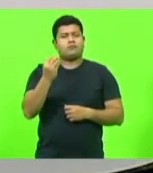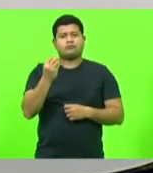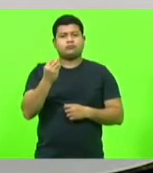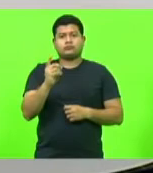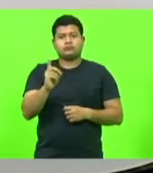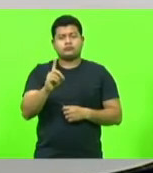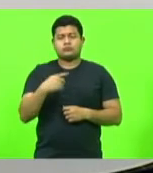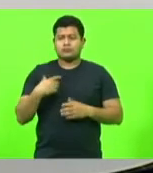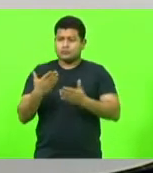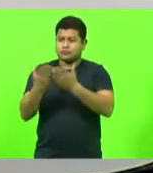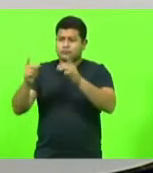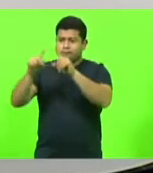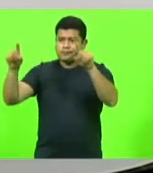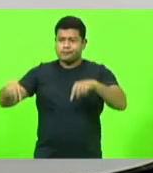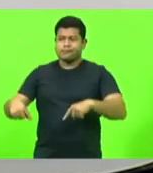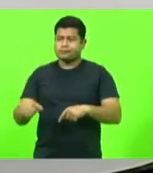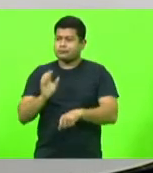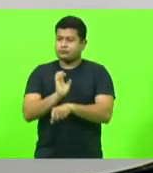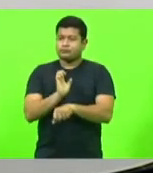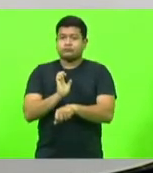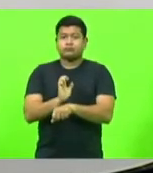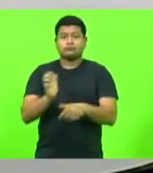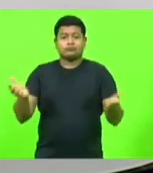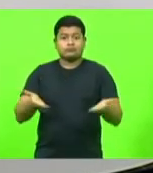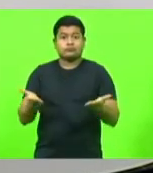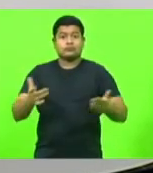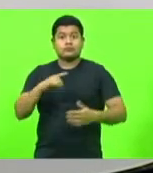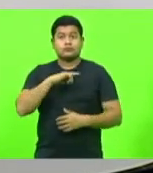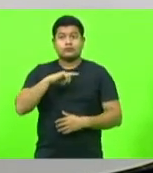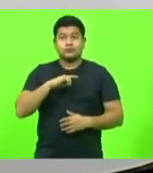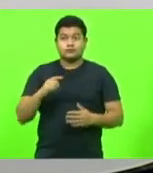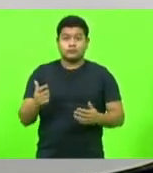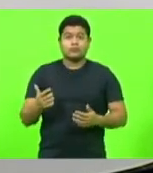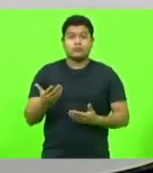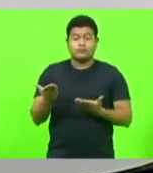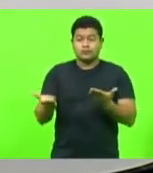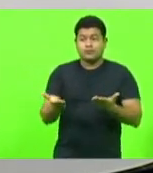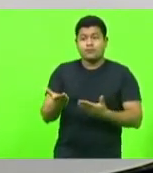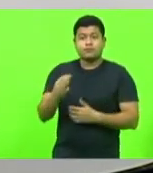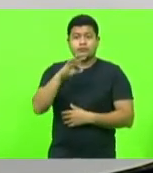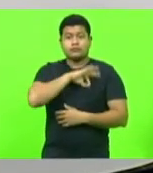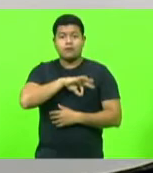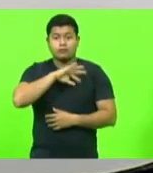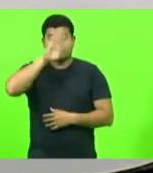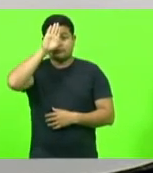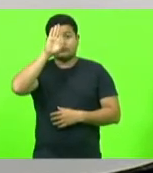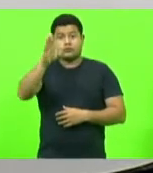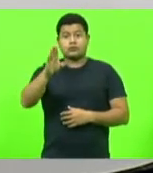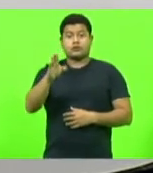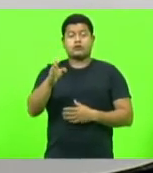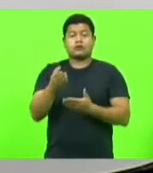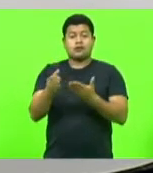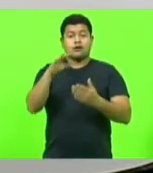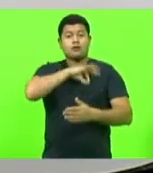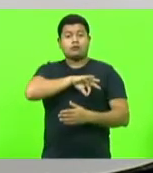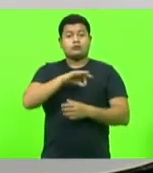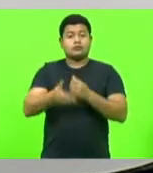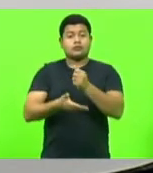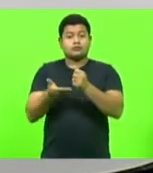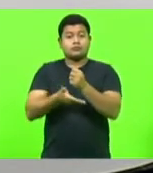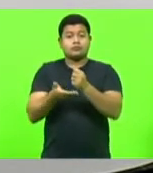servidores do nosso Estado. Agora, nós tivemos esse benefício direto da renda mínima para o nosso professor,